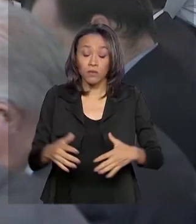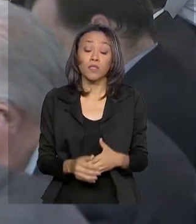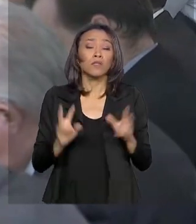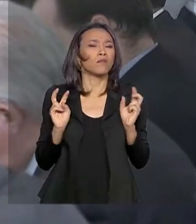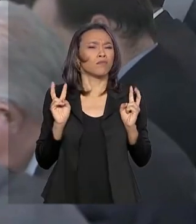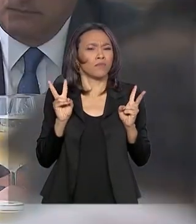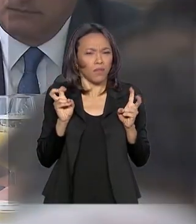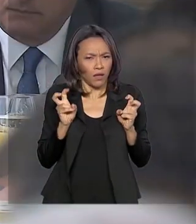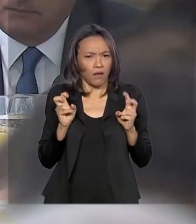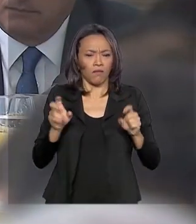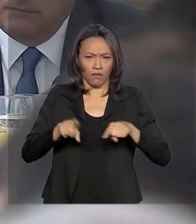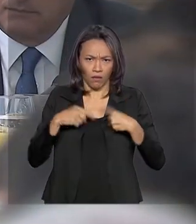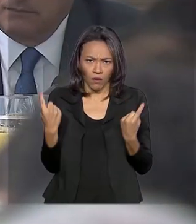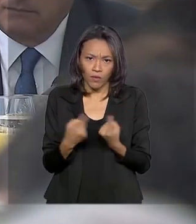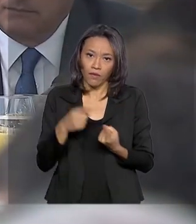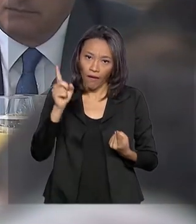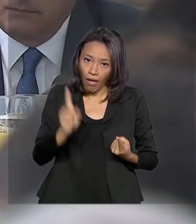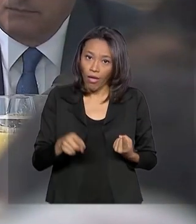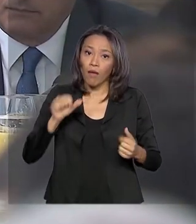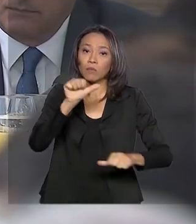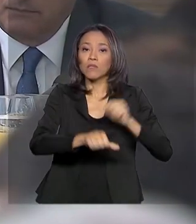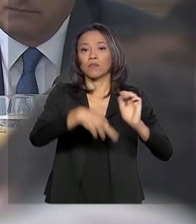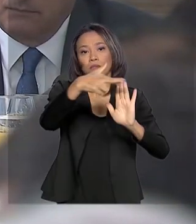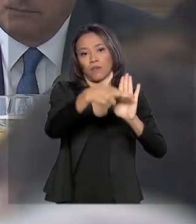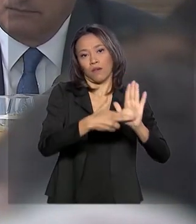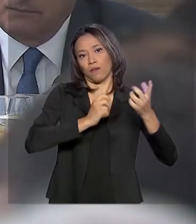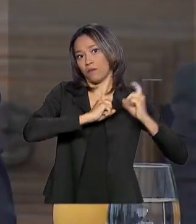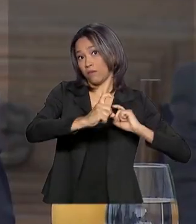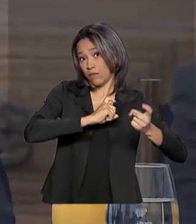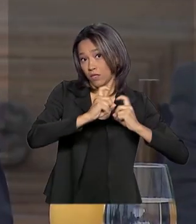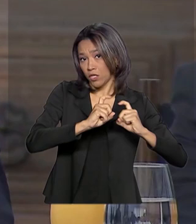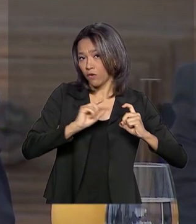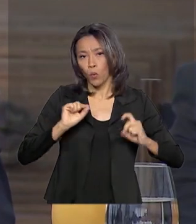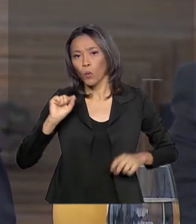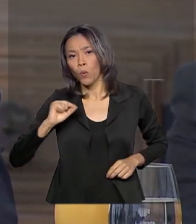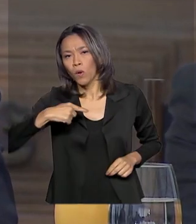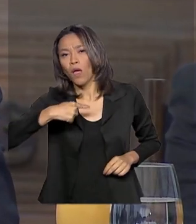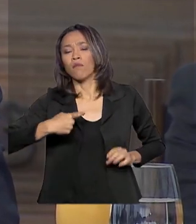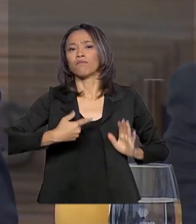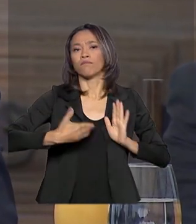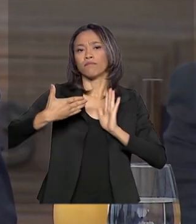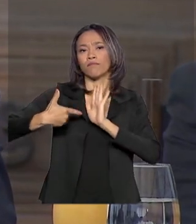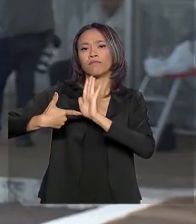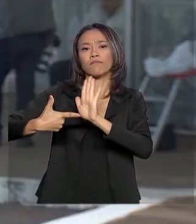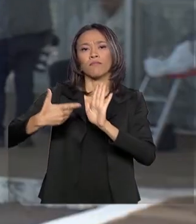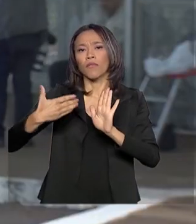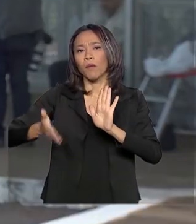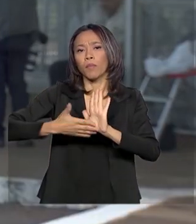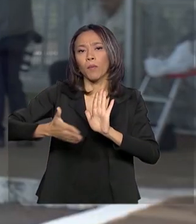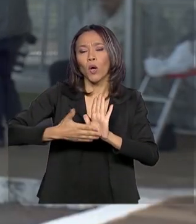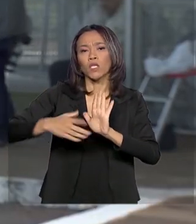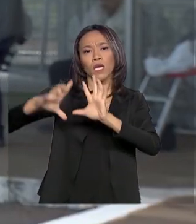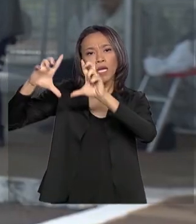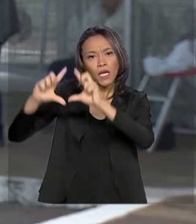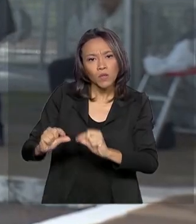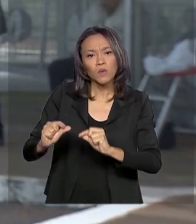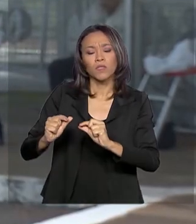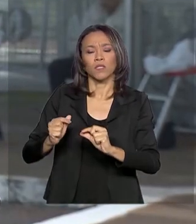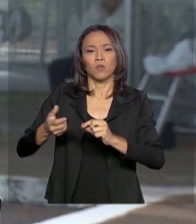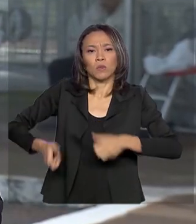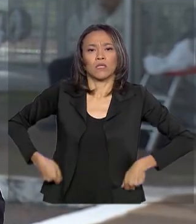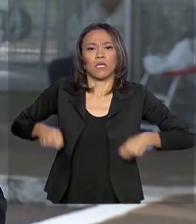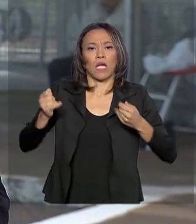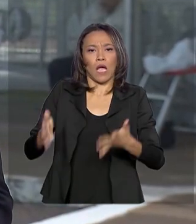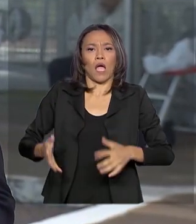da reunião de hoje deve ser a reforma administrativa, que prevê a redução dos gastos do governo com a